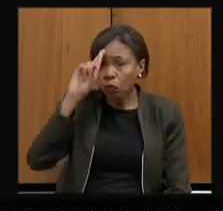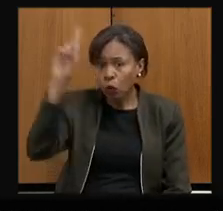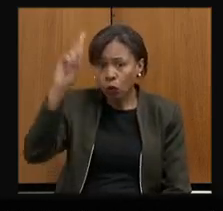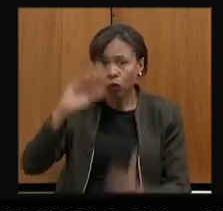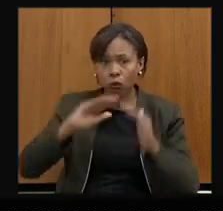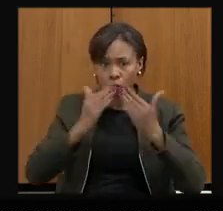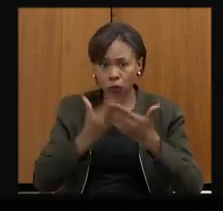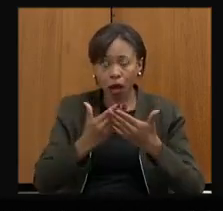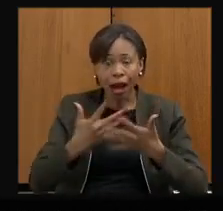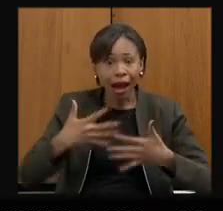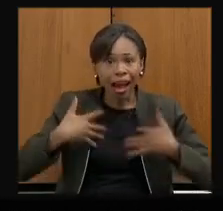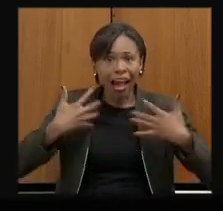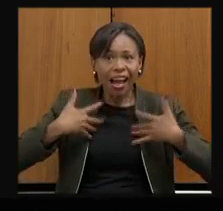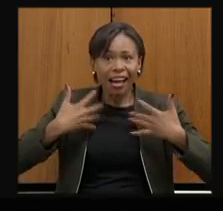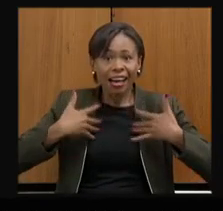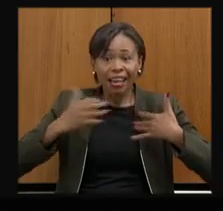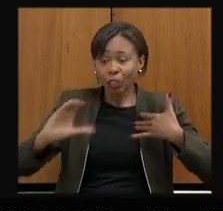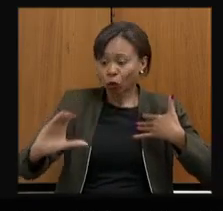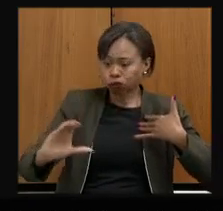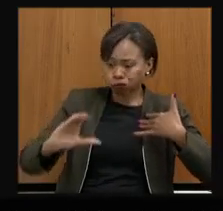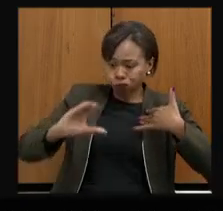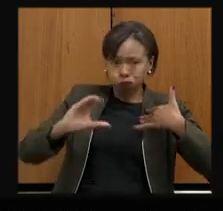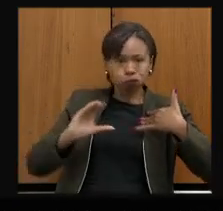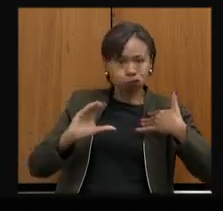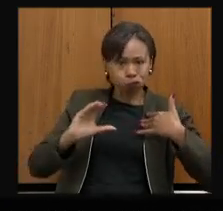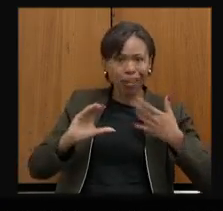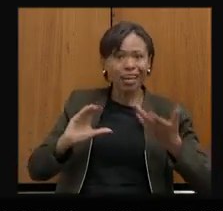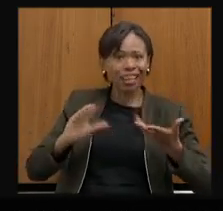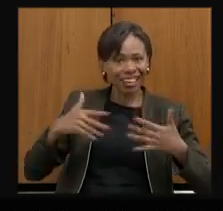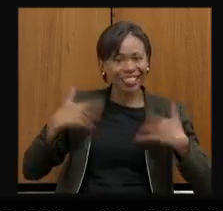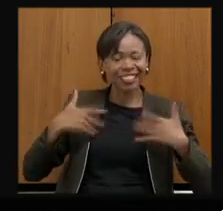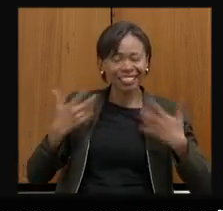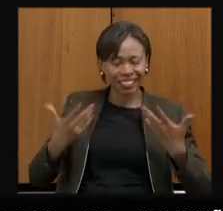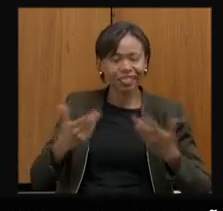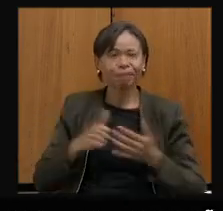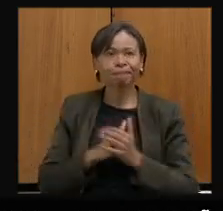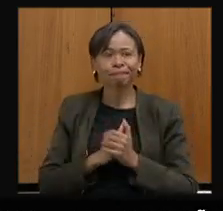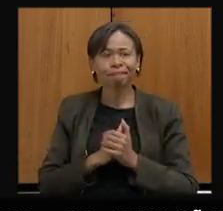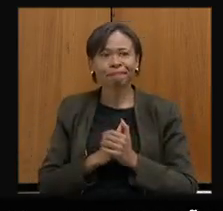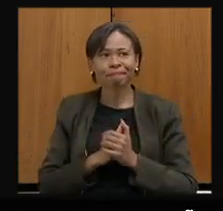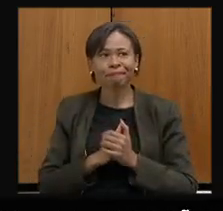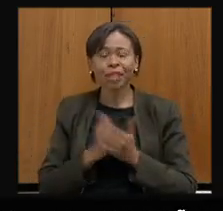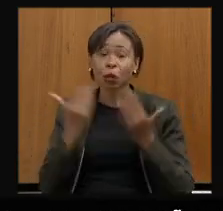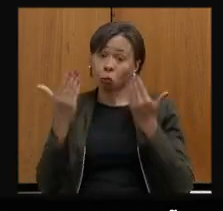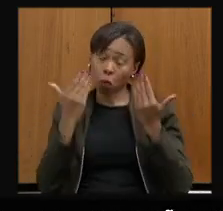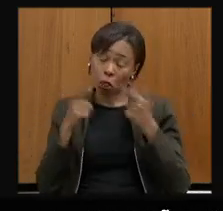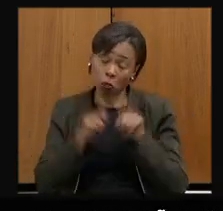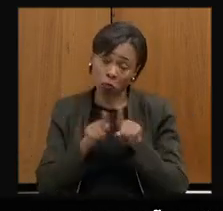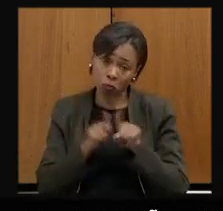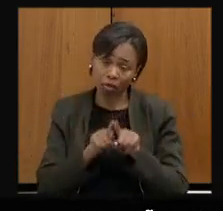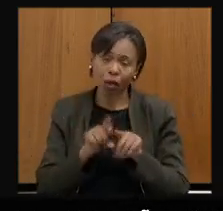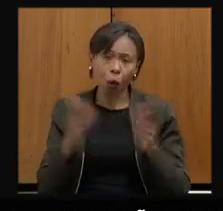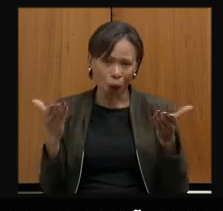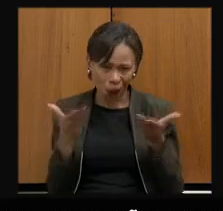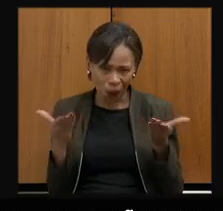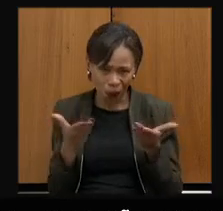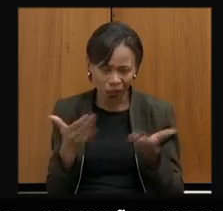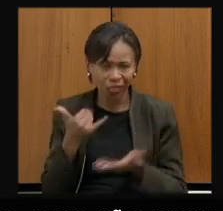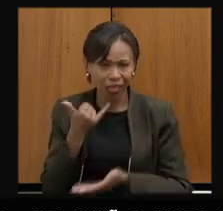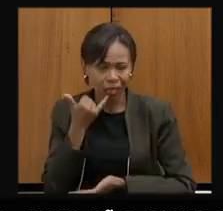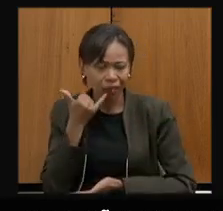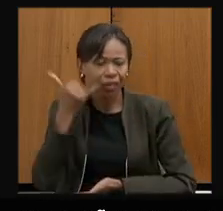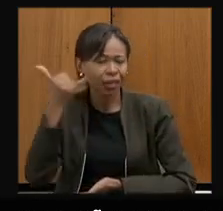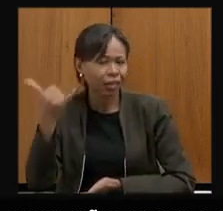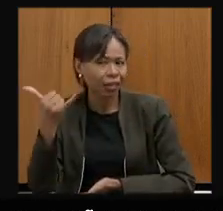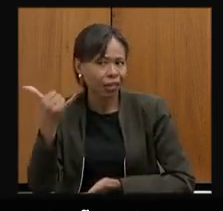receber essas destinações e aí outro parâmetro que eu faço é hoje quando às vezes eu ligo para um determinado